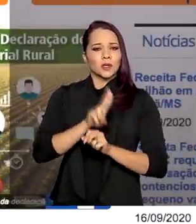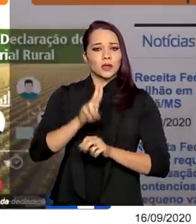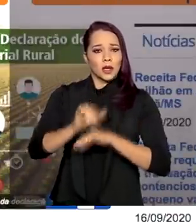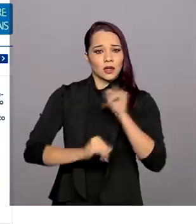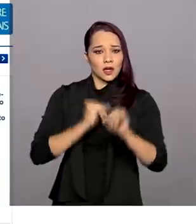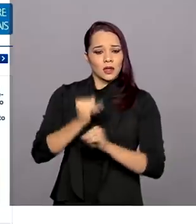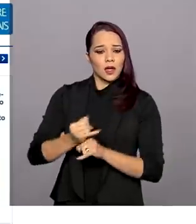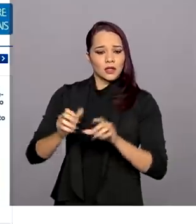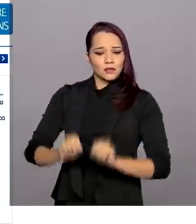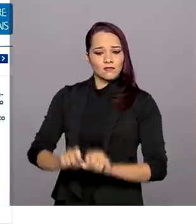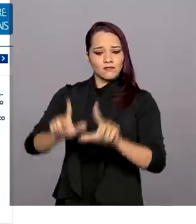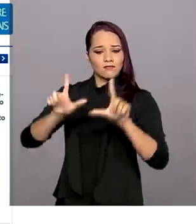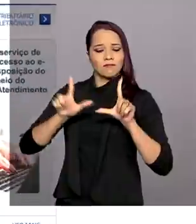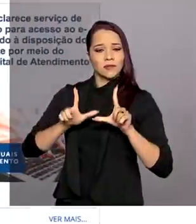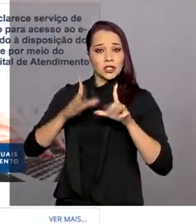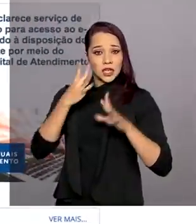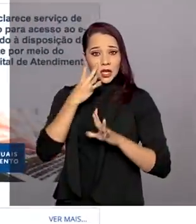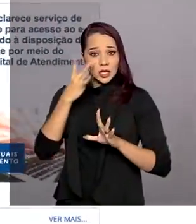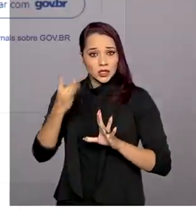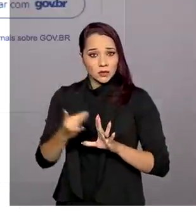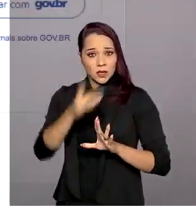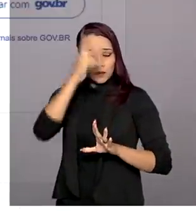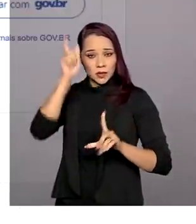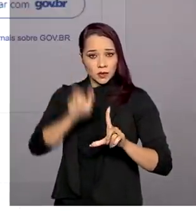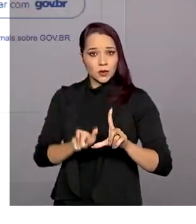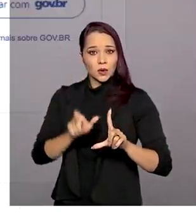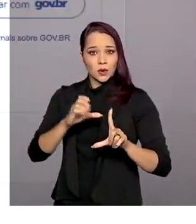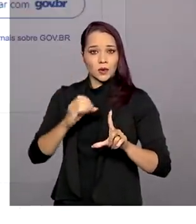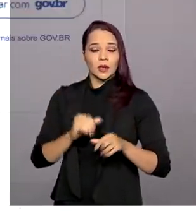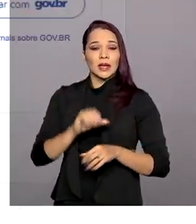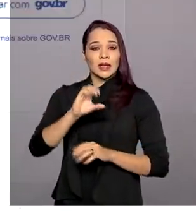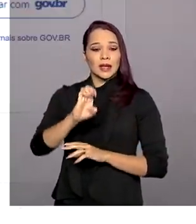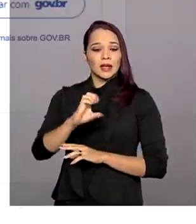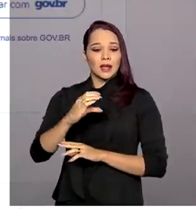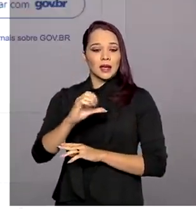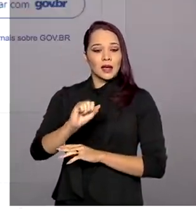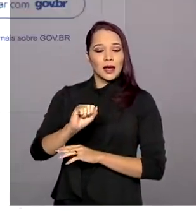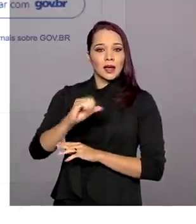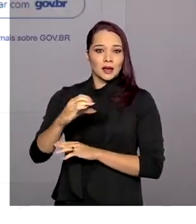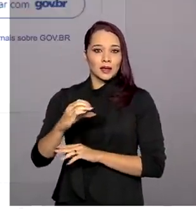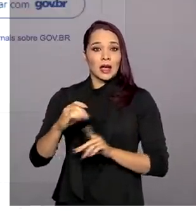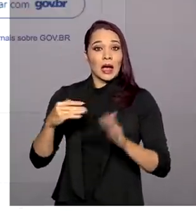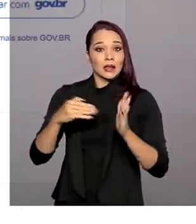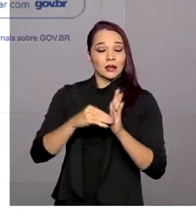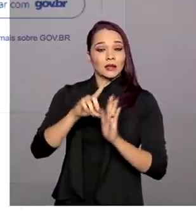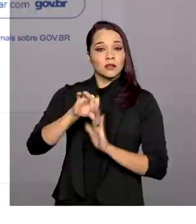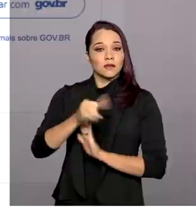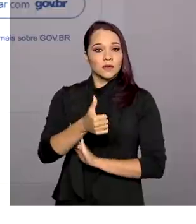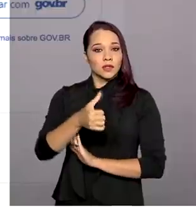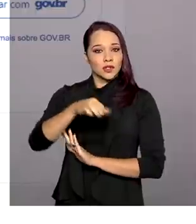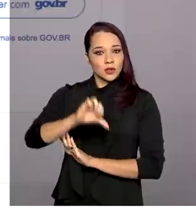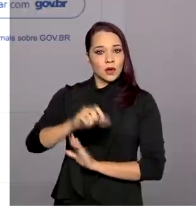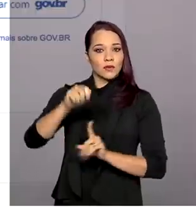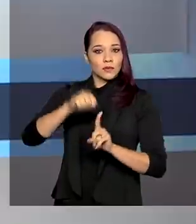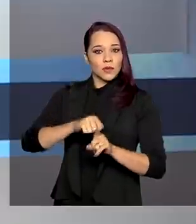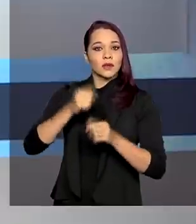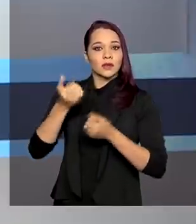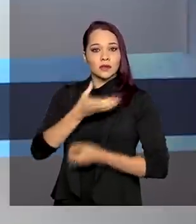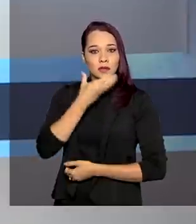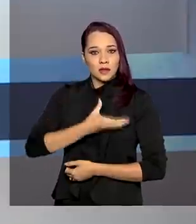Centro Virtual de Atendimento ao Contribuinte, o ECAC, até o dia 29 de dezembro.